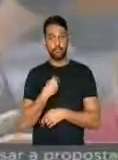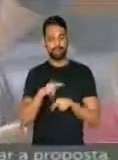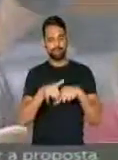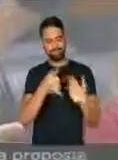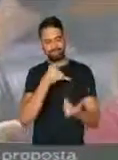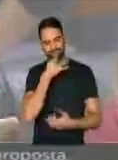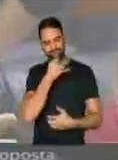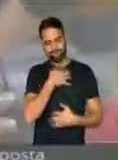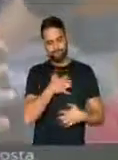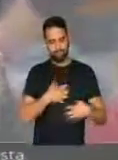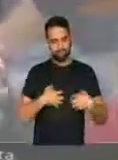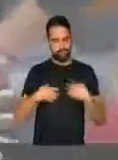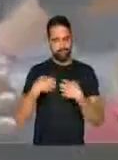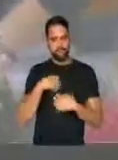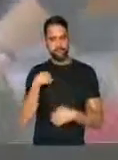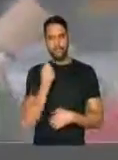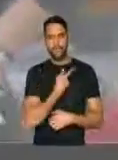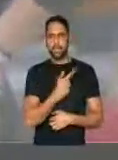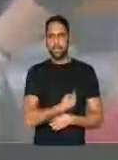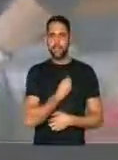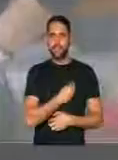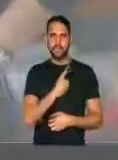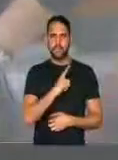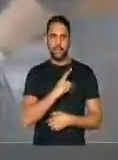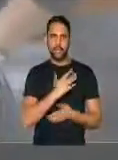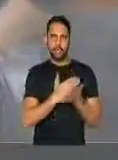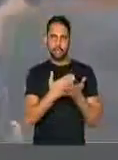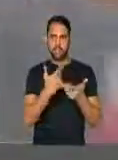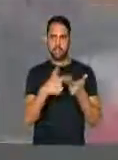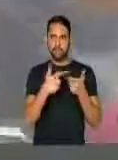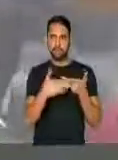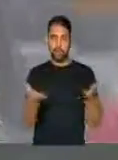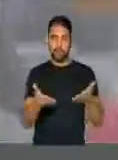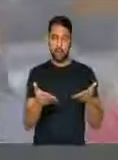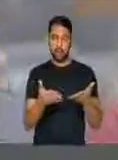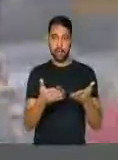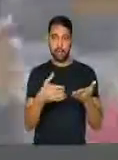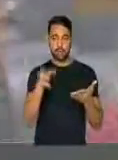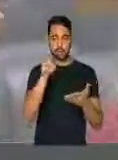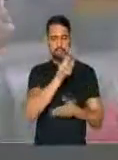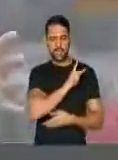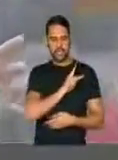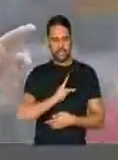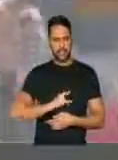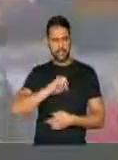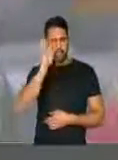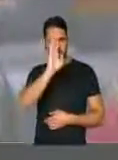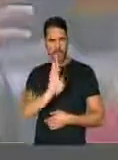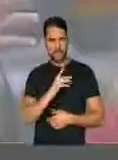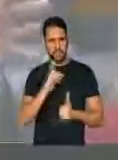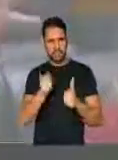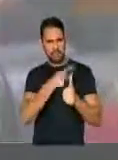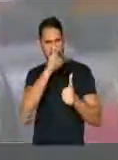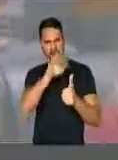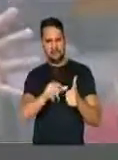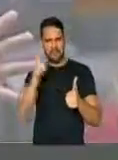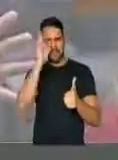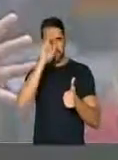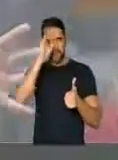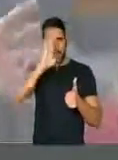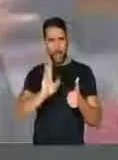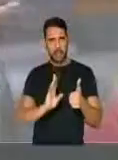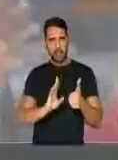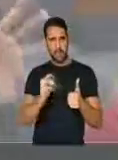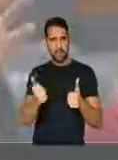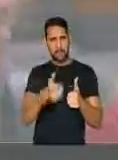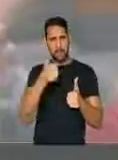lamentável nós termos que passar por essa situação. Presidente da República pela primeira vez na história,